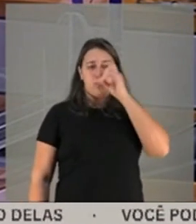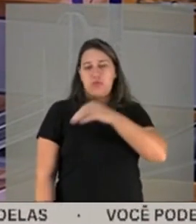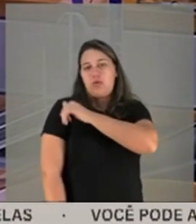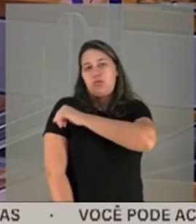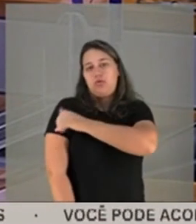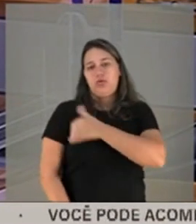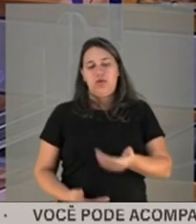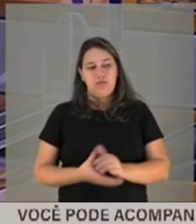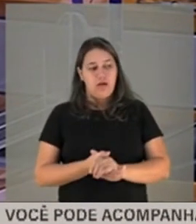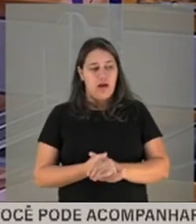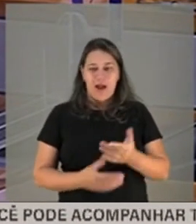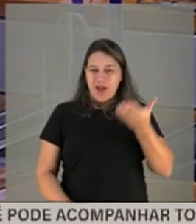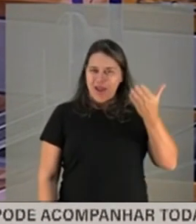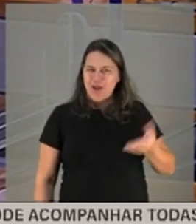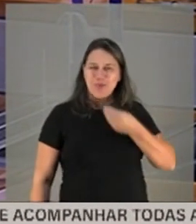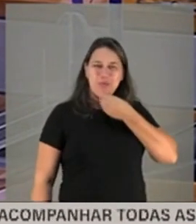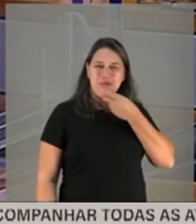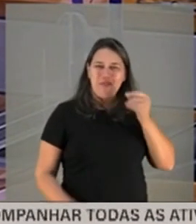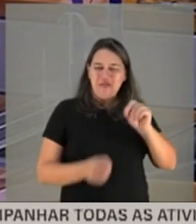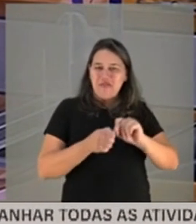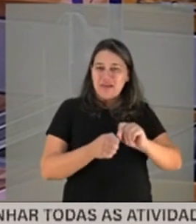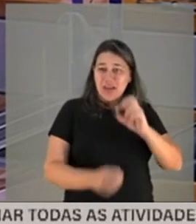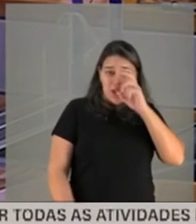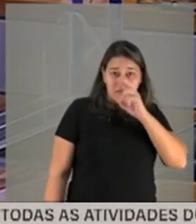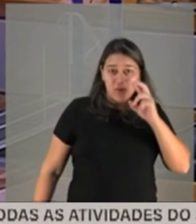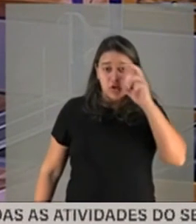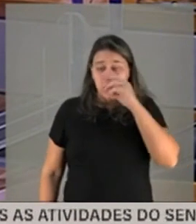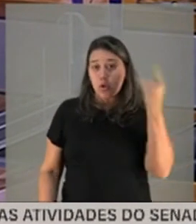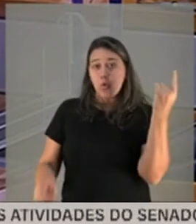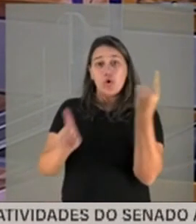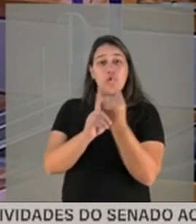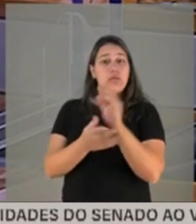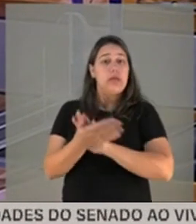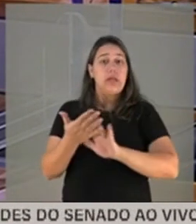Coloco ele para fazer a investigação, obviamente não acha nada contra mim.